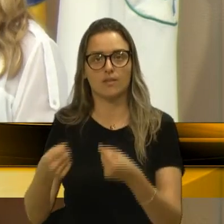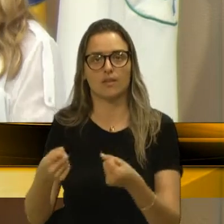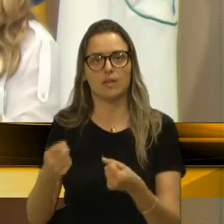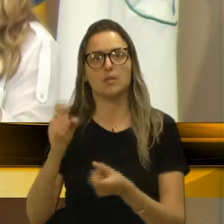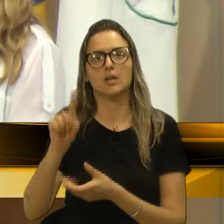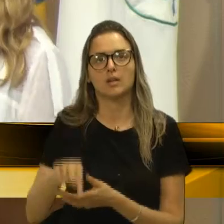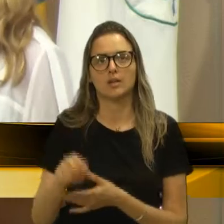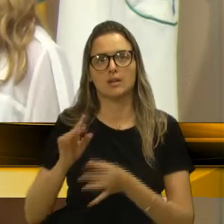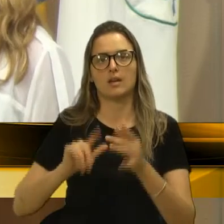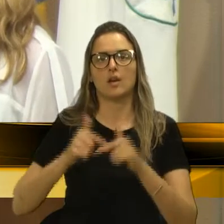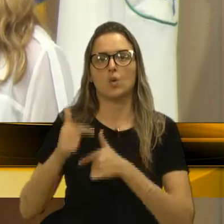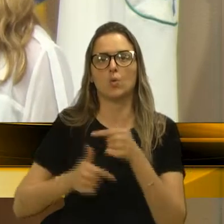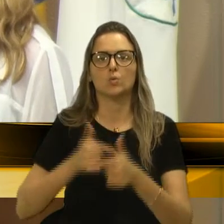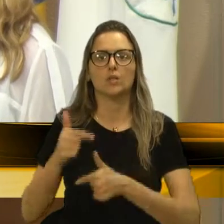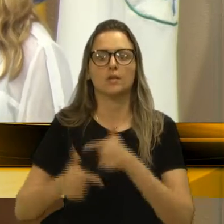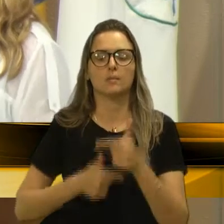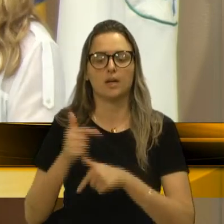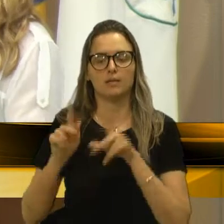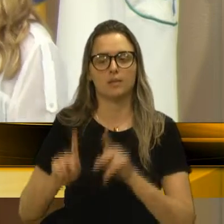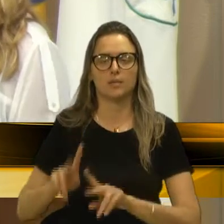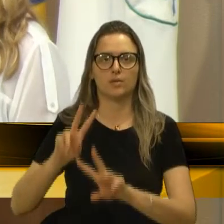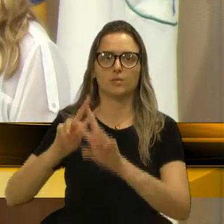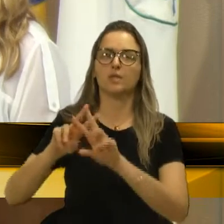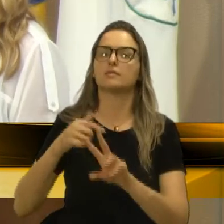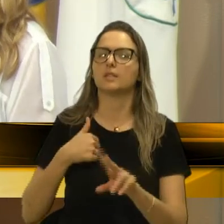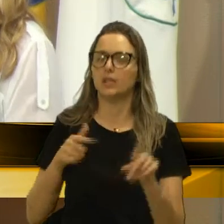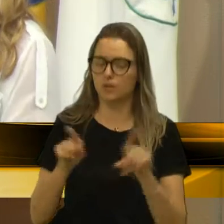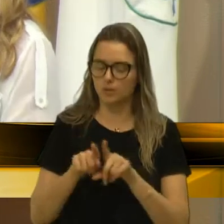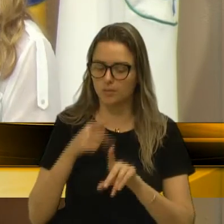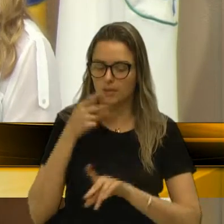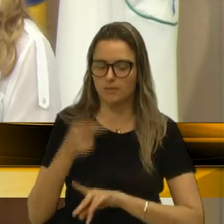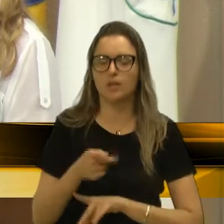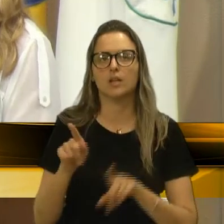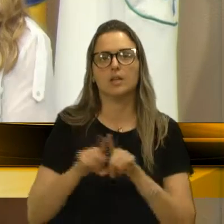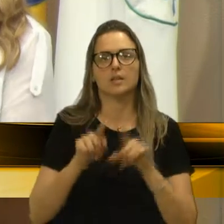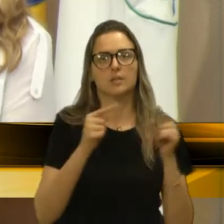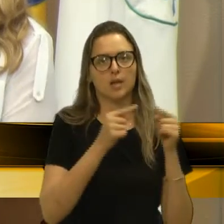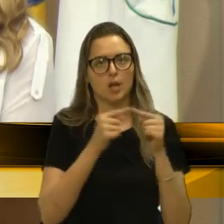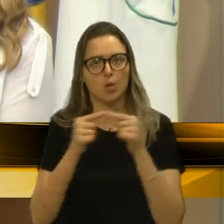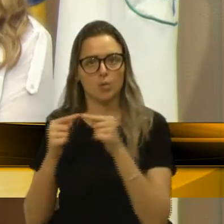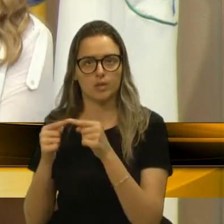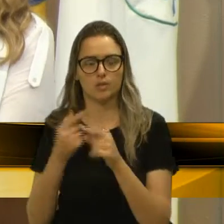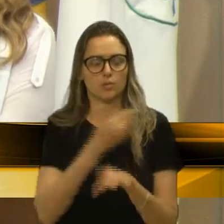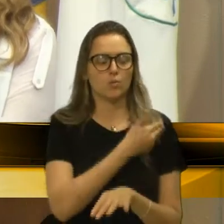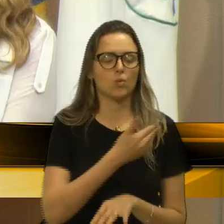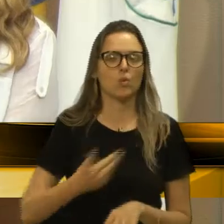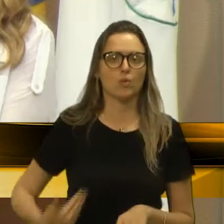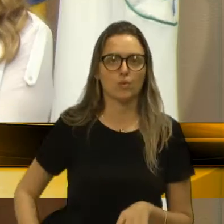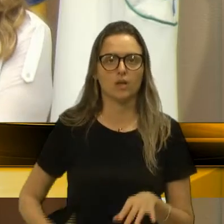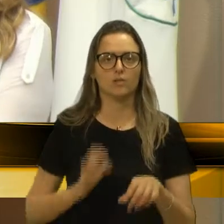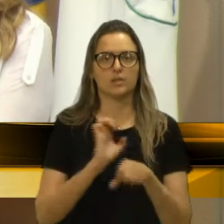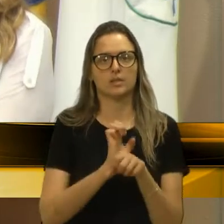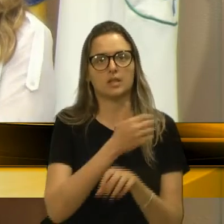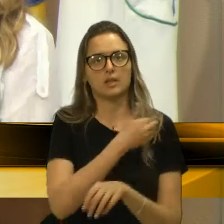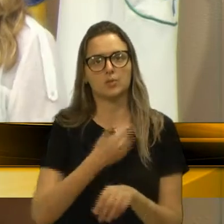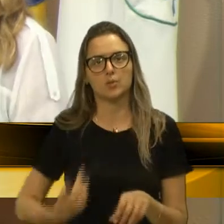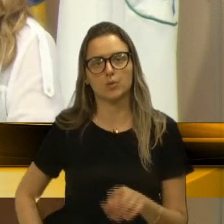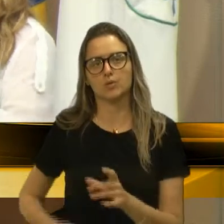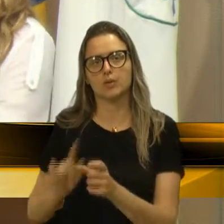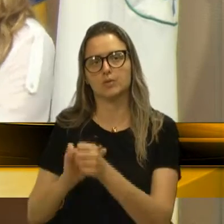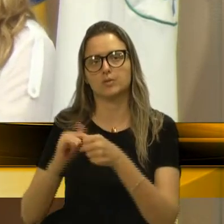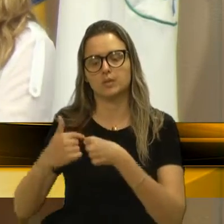é a questão do trabalho prisional. E eu também destacaria o alinhamento entre o governo estadual e o municipal,